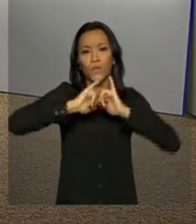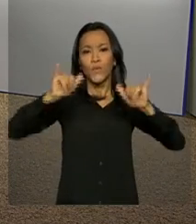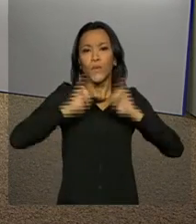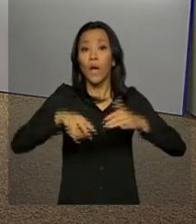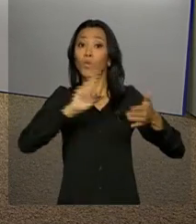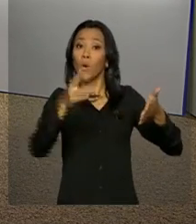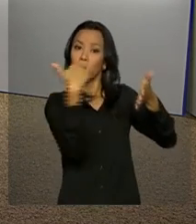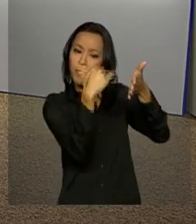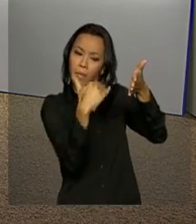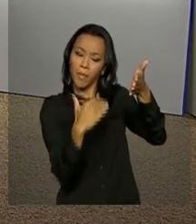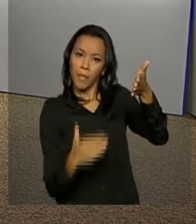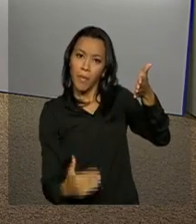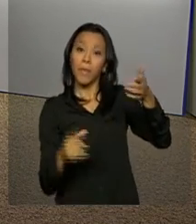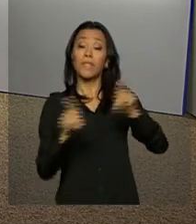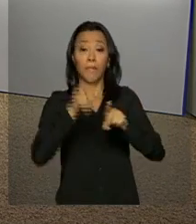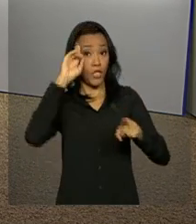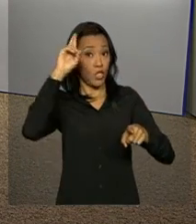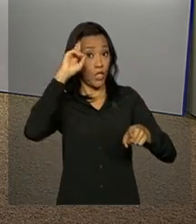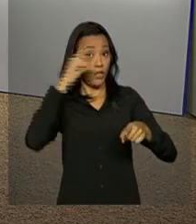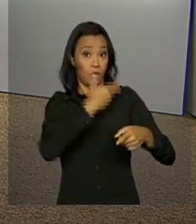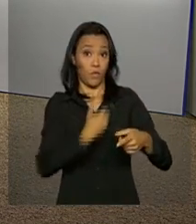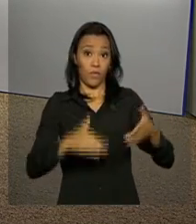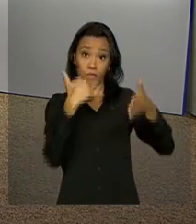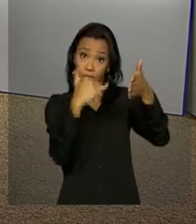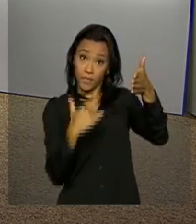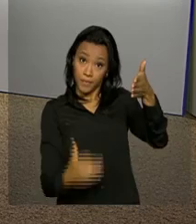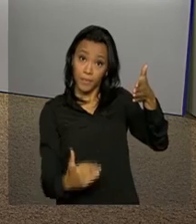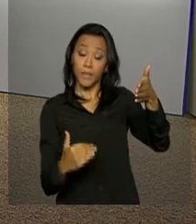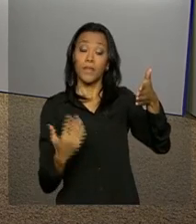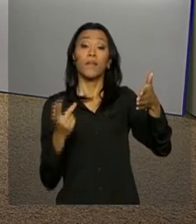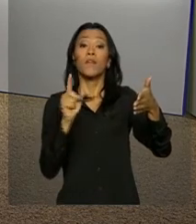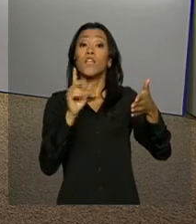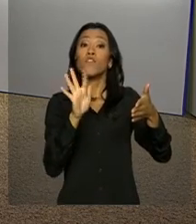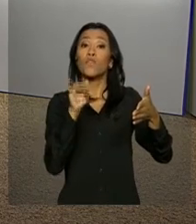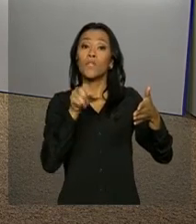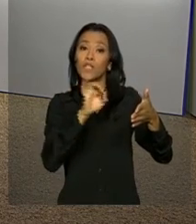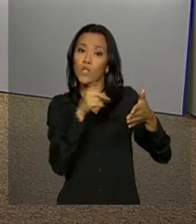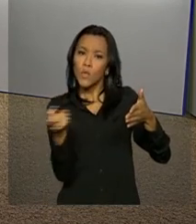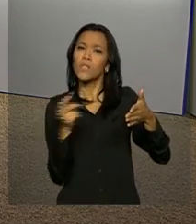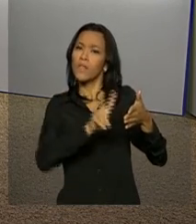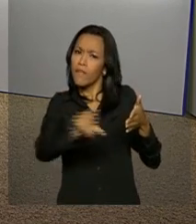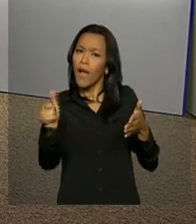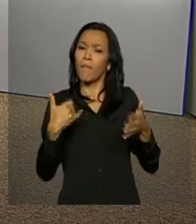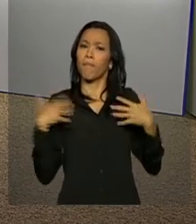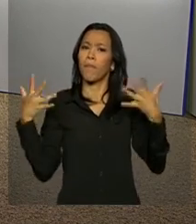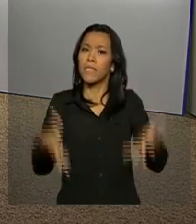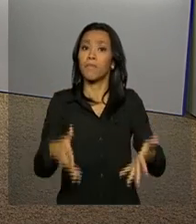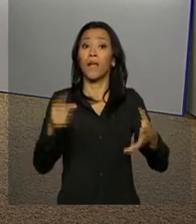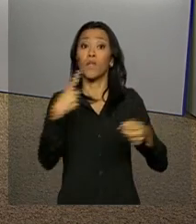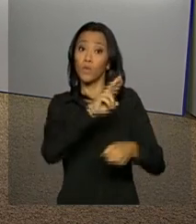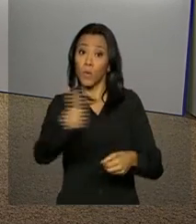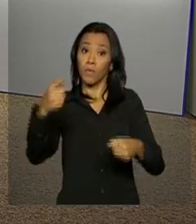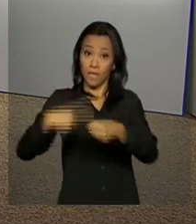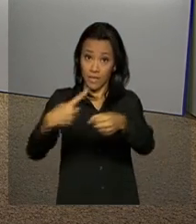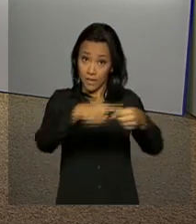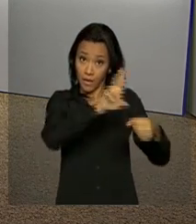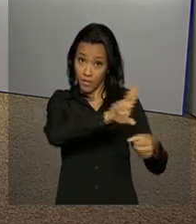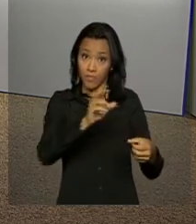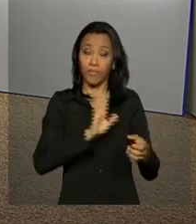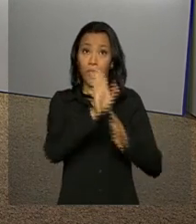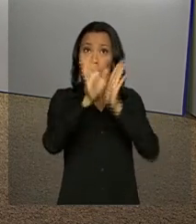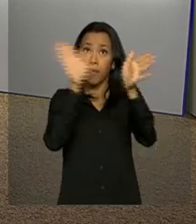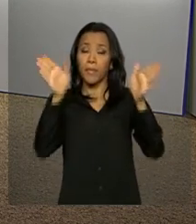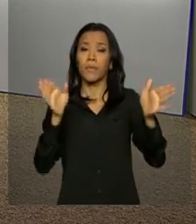ministros e dirigentes de empresas públicas, autarquias e fundações que vão participar e as cidades que serão visitadas durante a